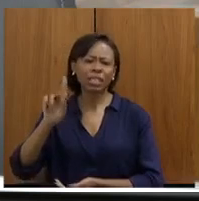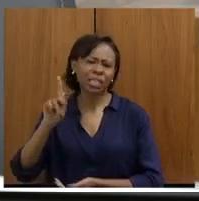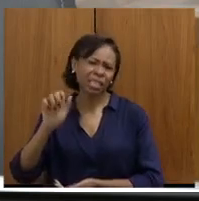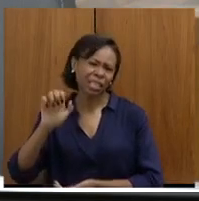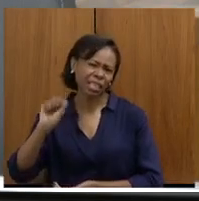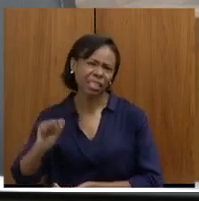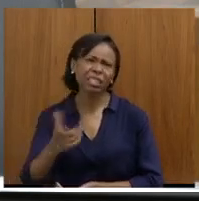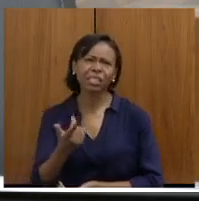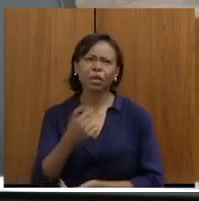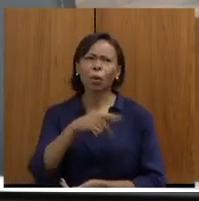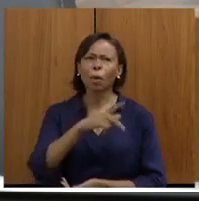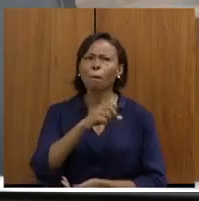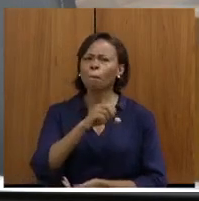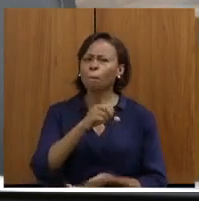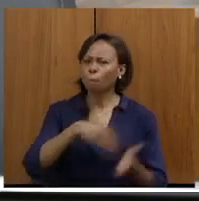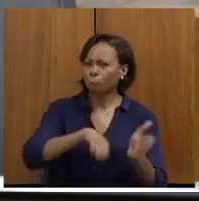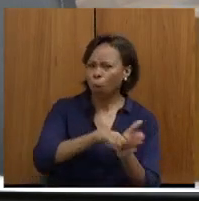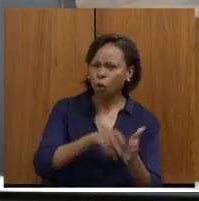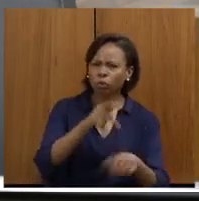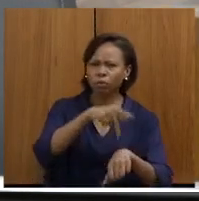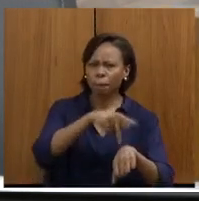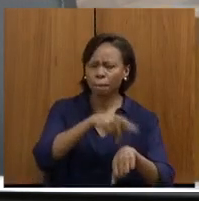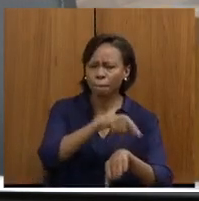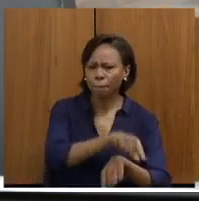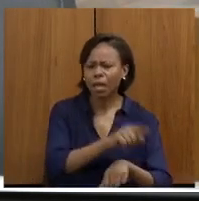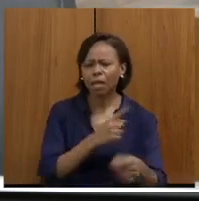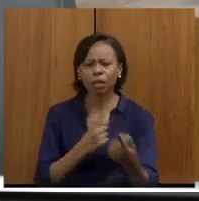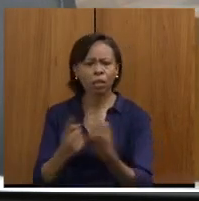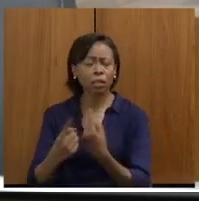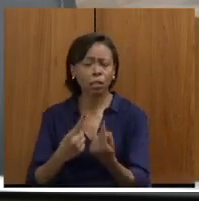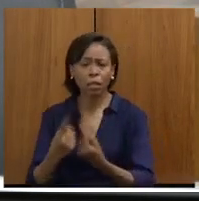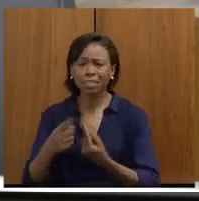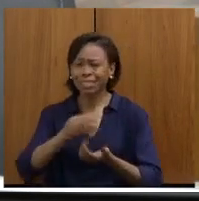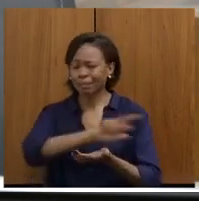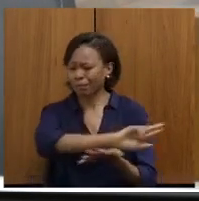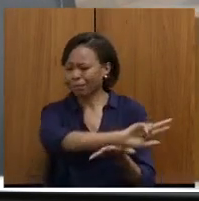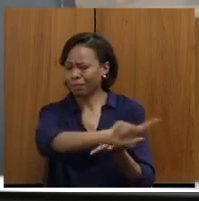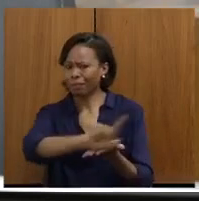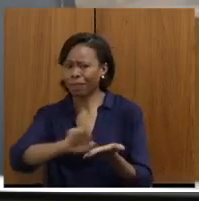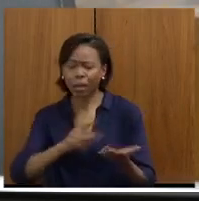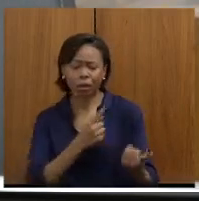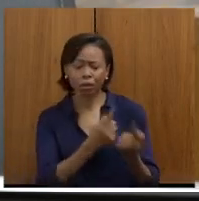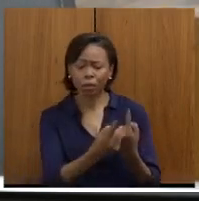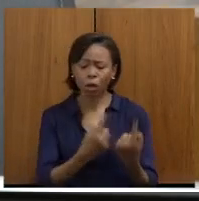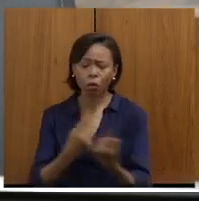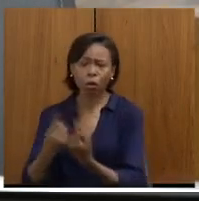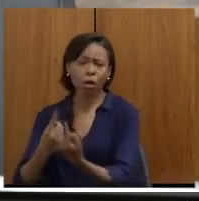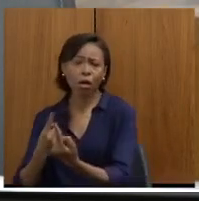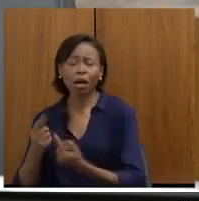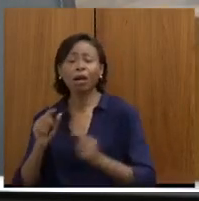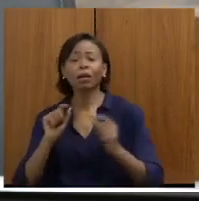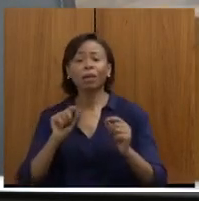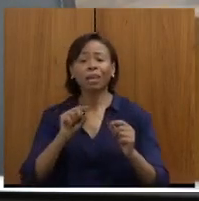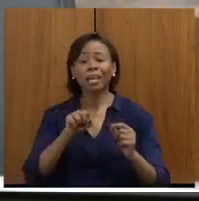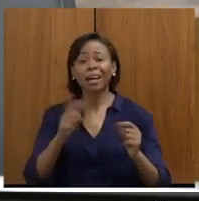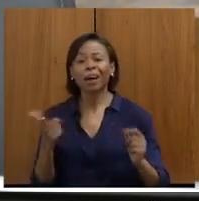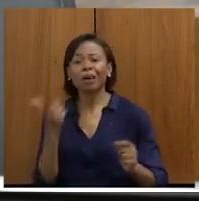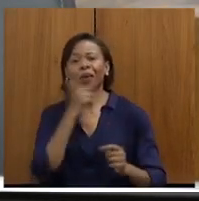Porto da Pedra, e que ali nós teríamos condição de ligar,